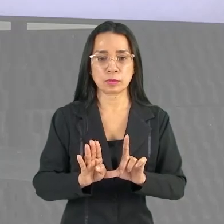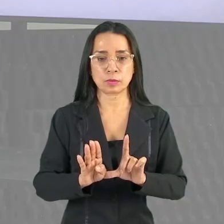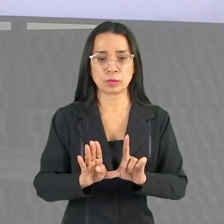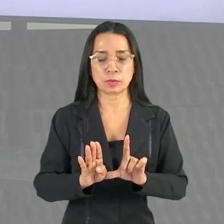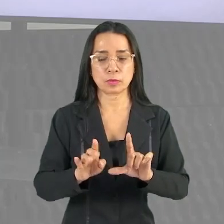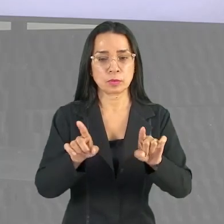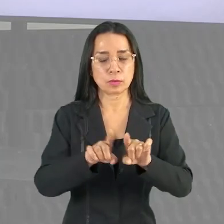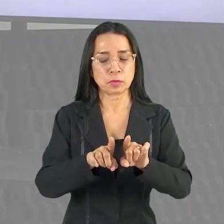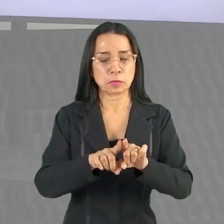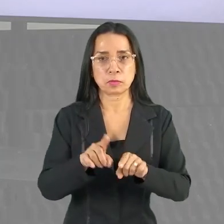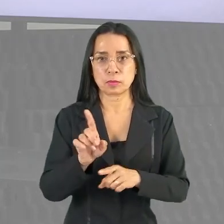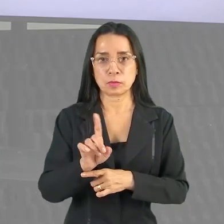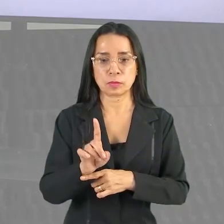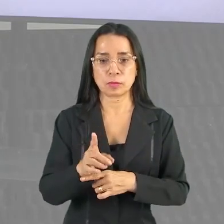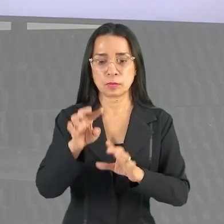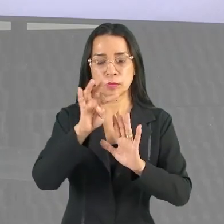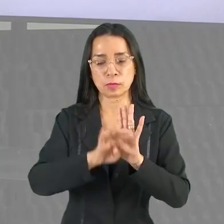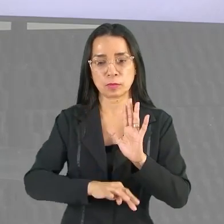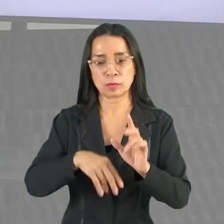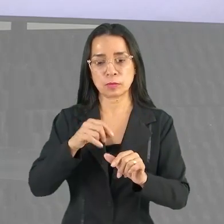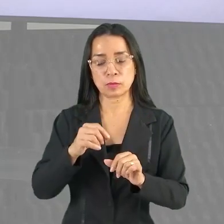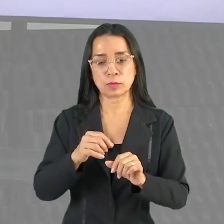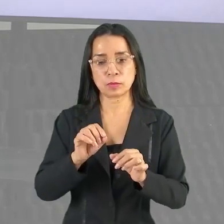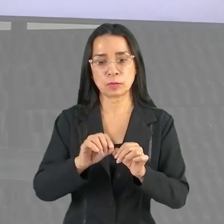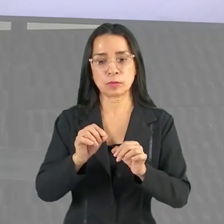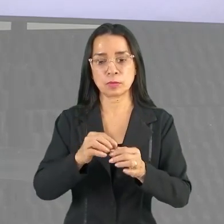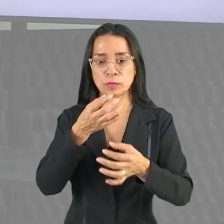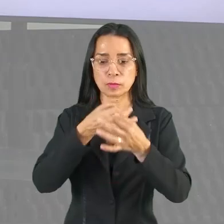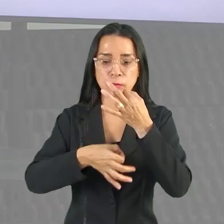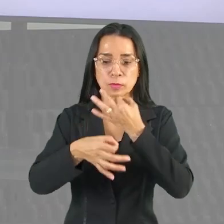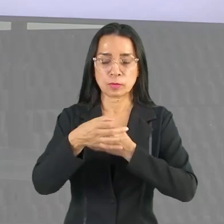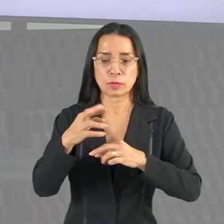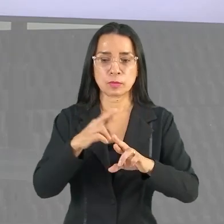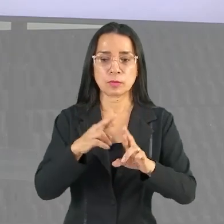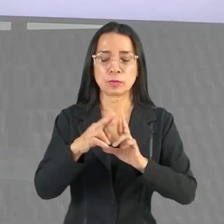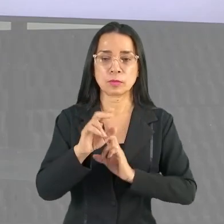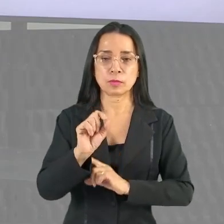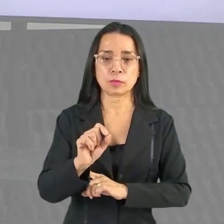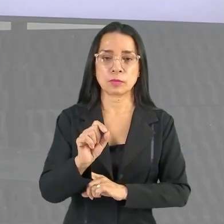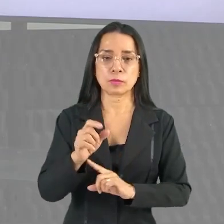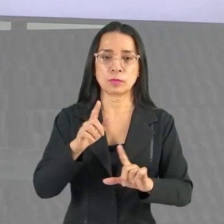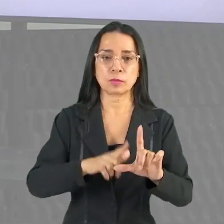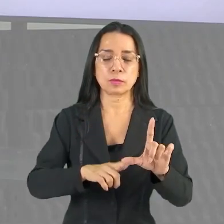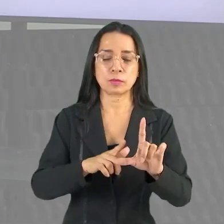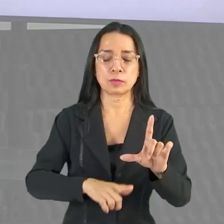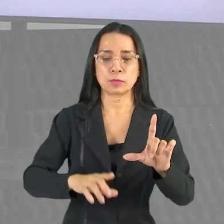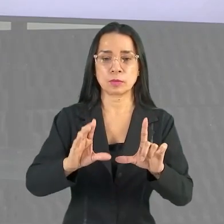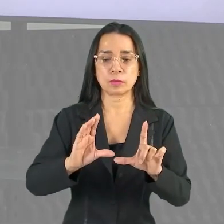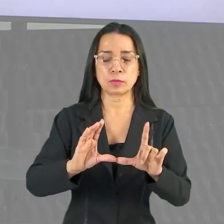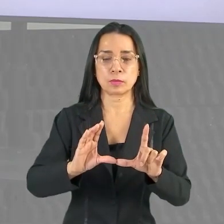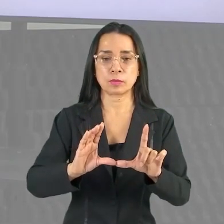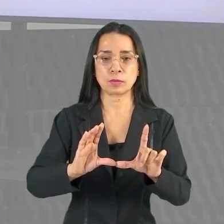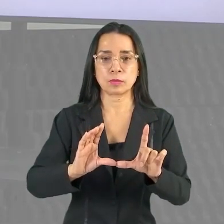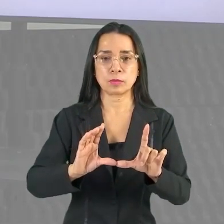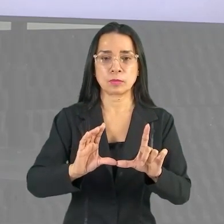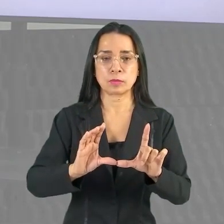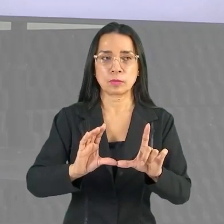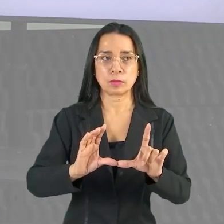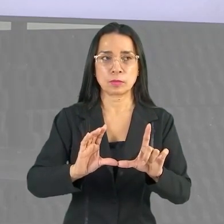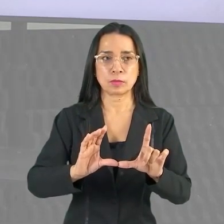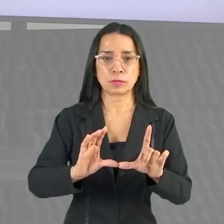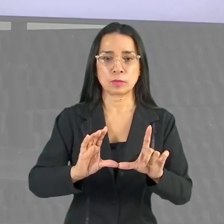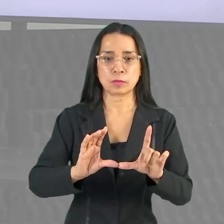Também não. O texto faz uma crítica em relação a isso. Então a letra B também não é a resposta correta.